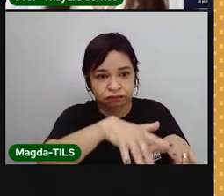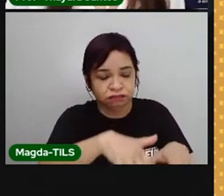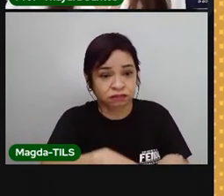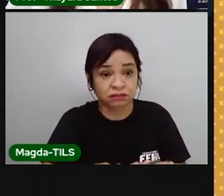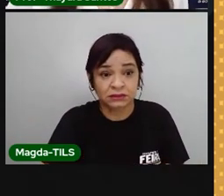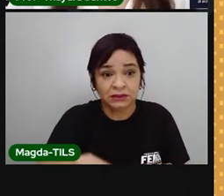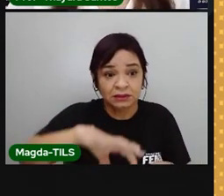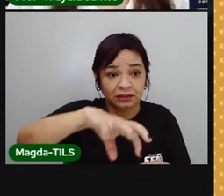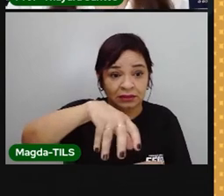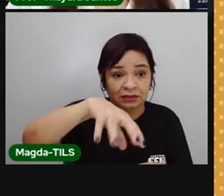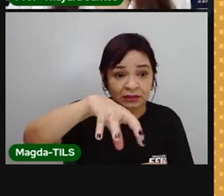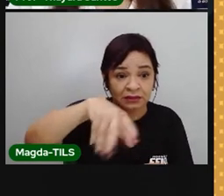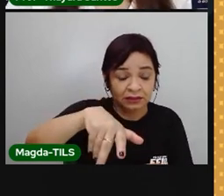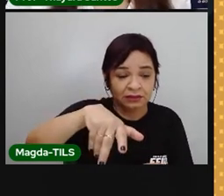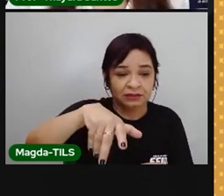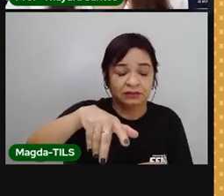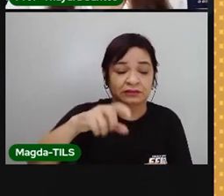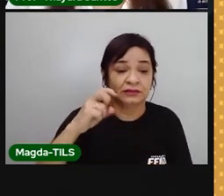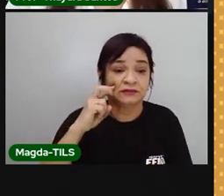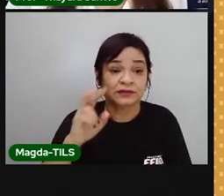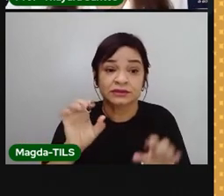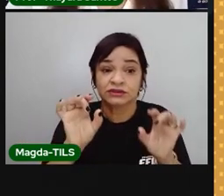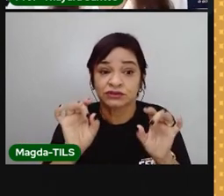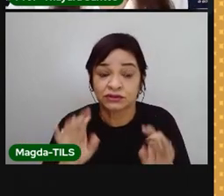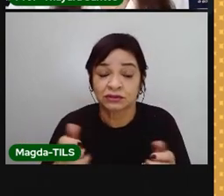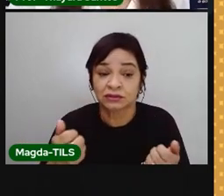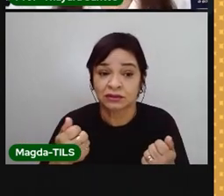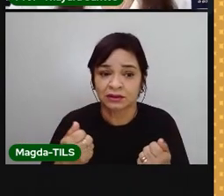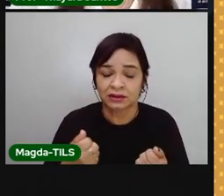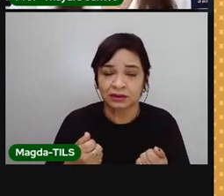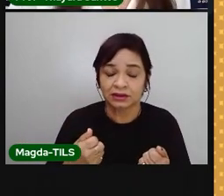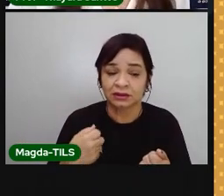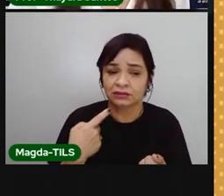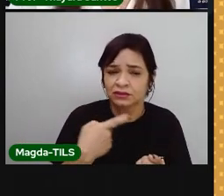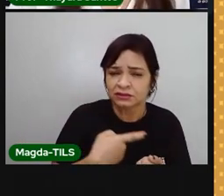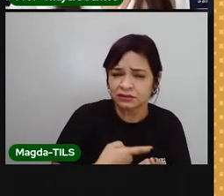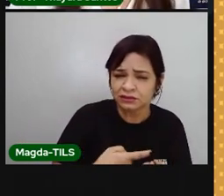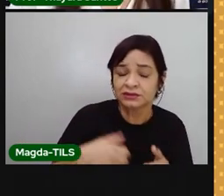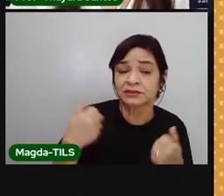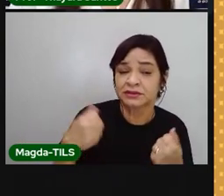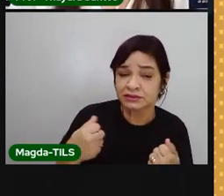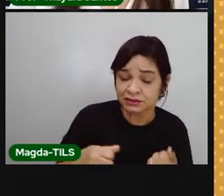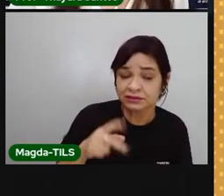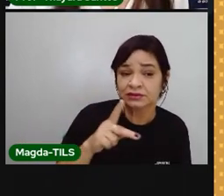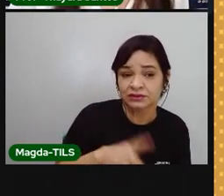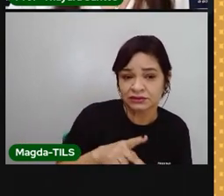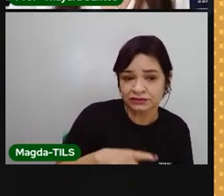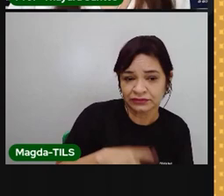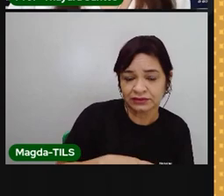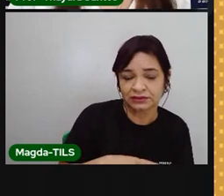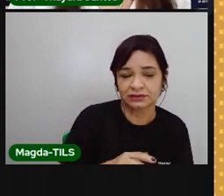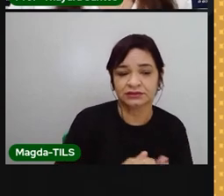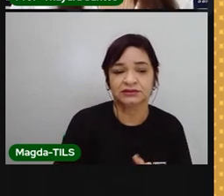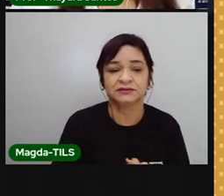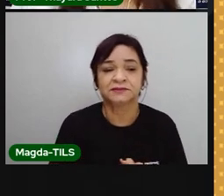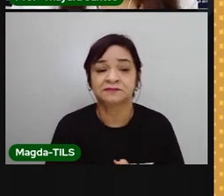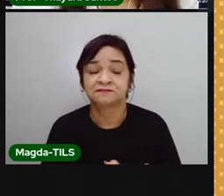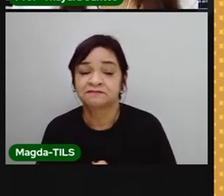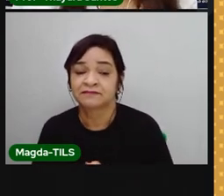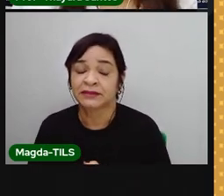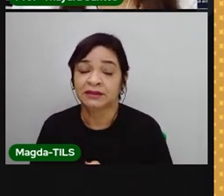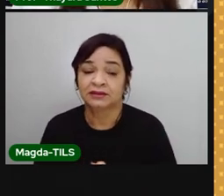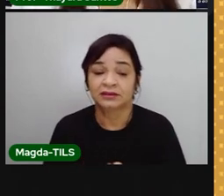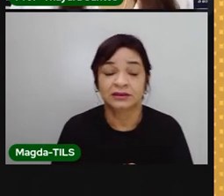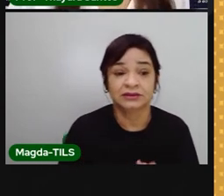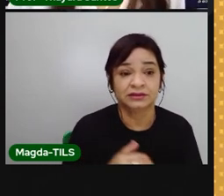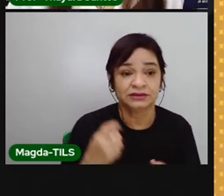já viu que essa pecuária intensiva, ela acaba intensificando o efeito estufa e contribui para aquecimento global. Então, se a gente diminui